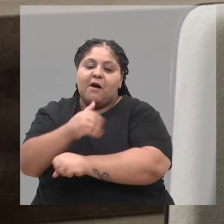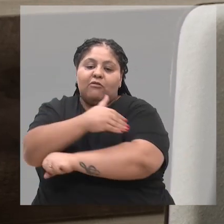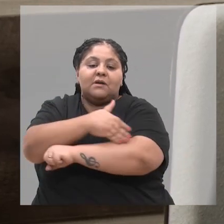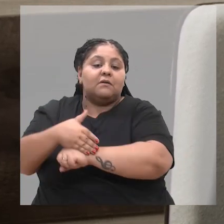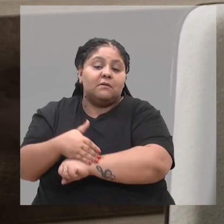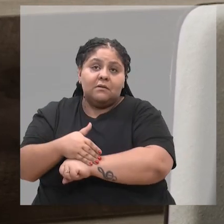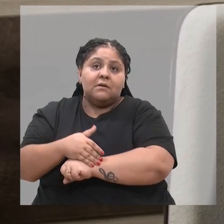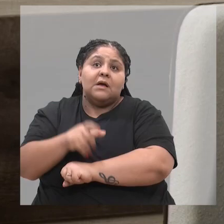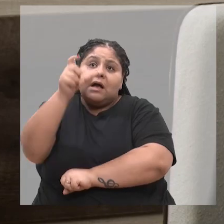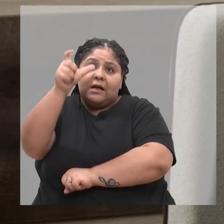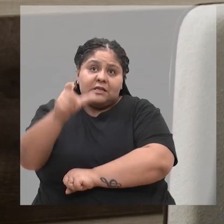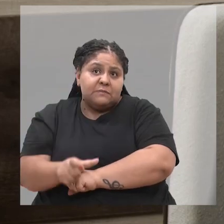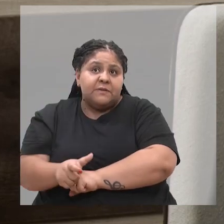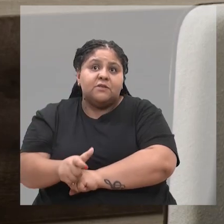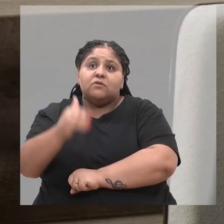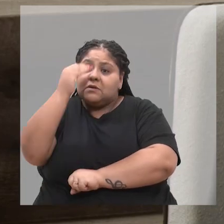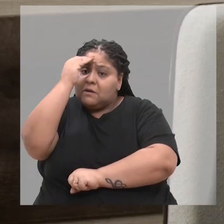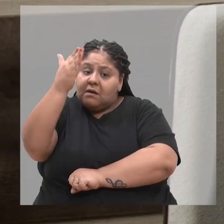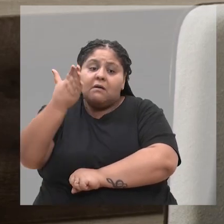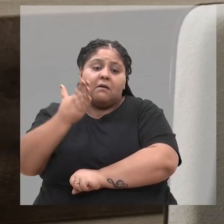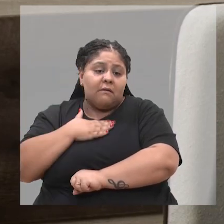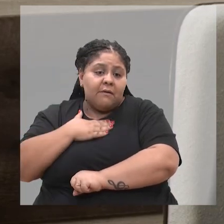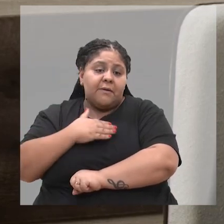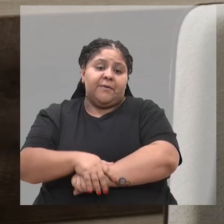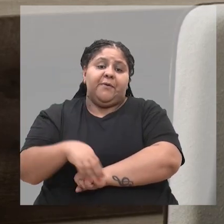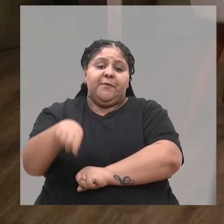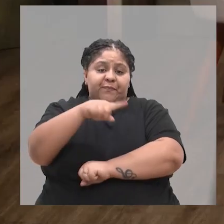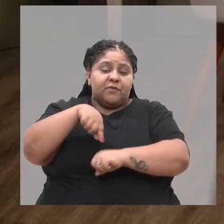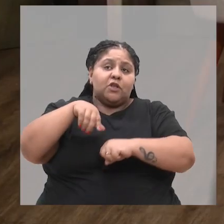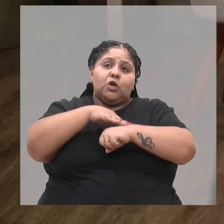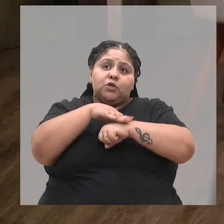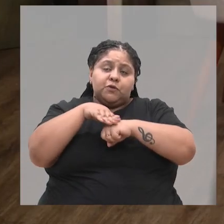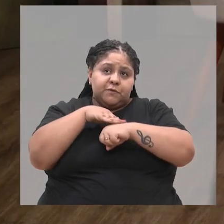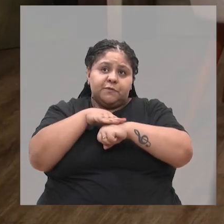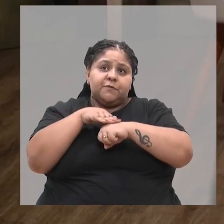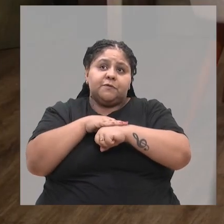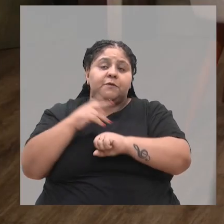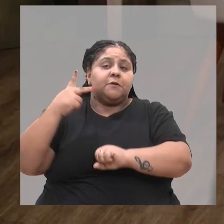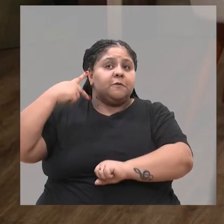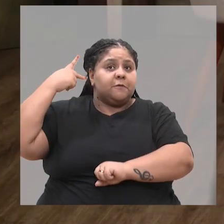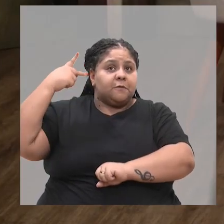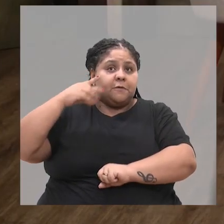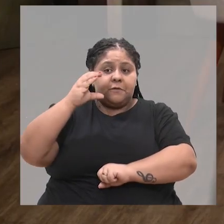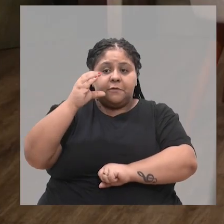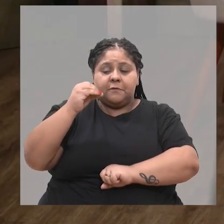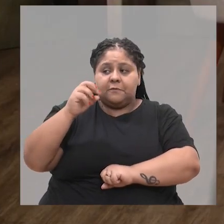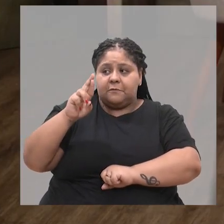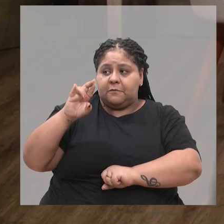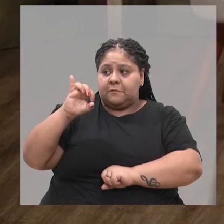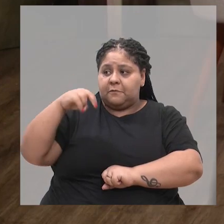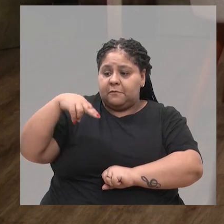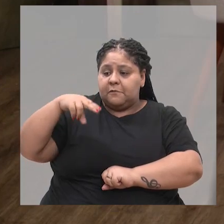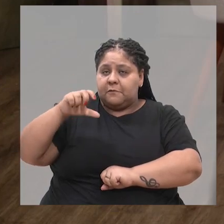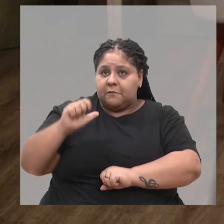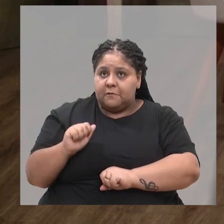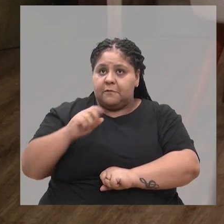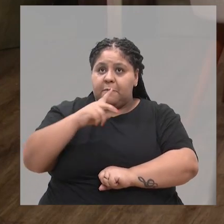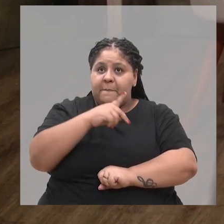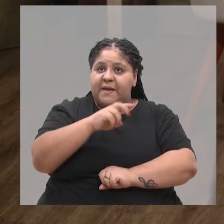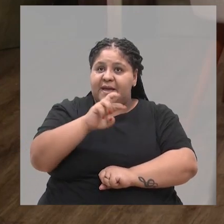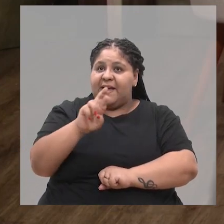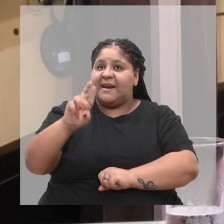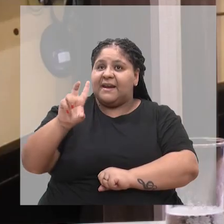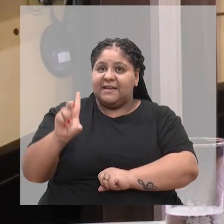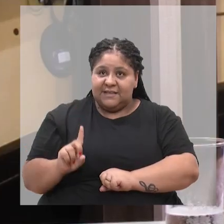concordam comigo que é isso aí mesmo, né? Nós estamos conversando, então, com a vereadora Corina